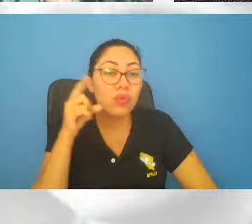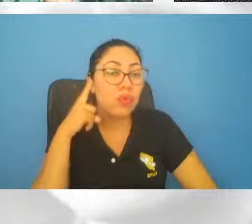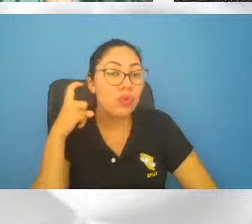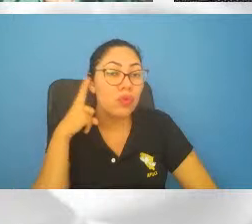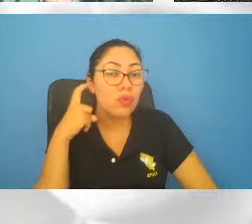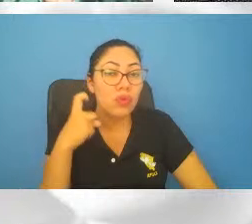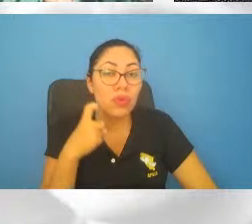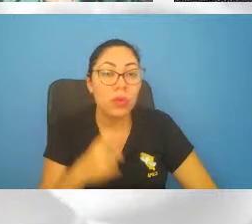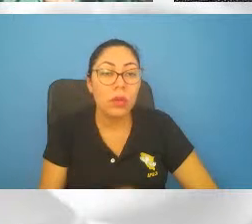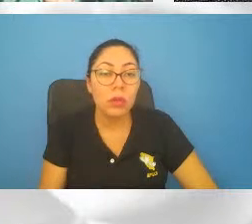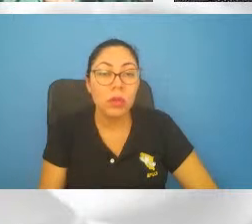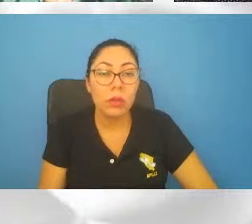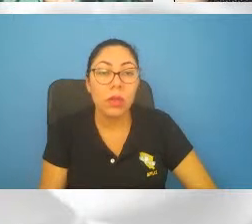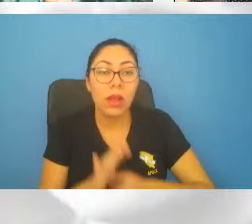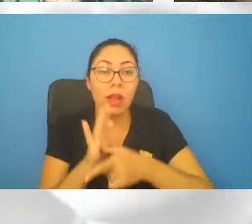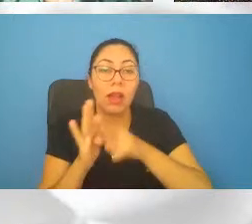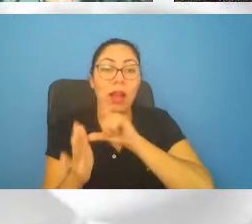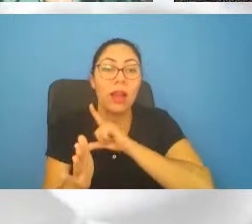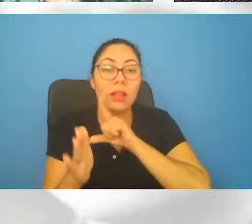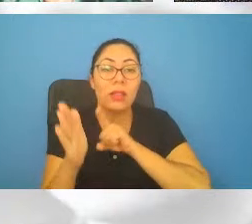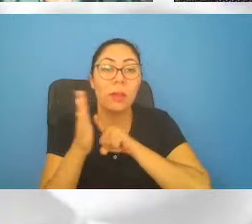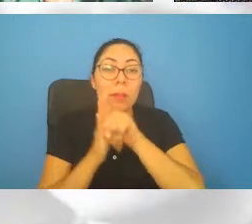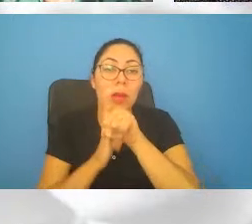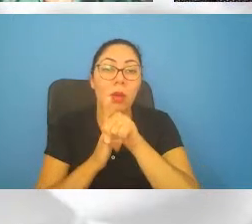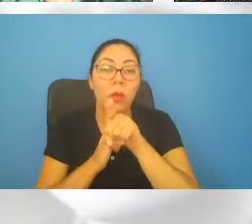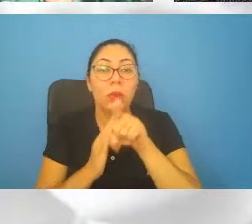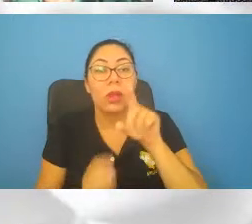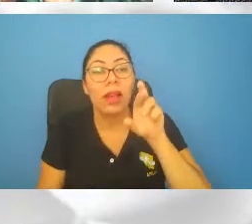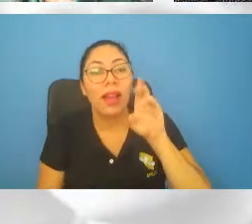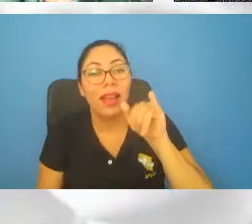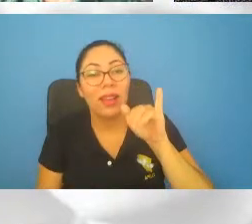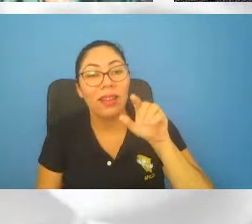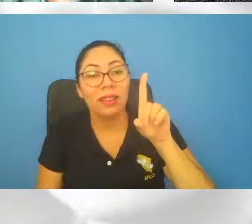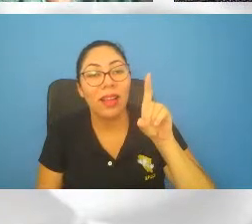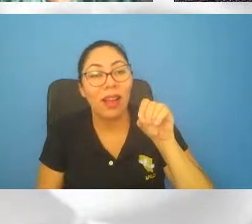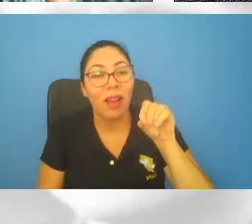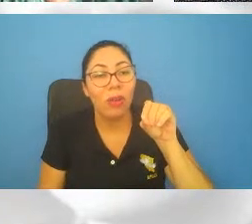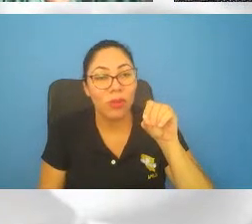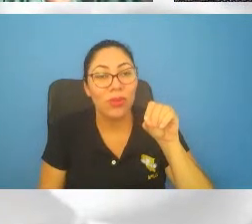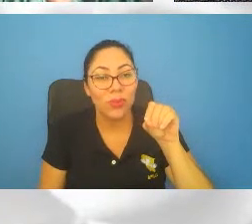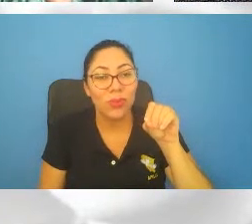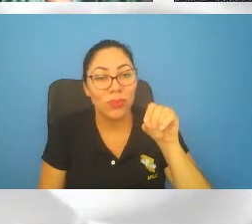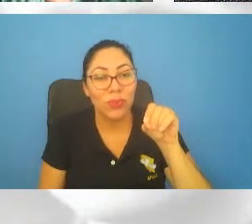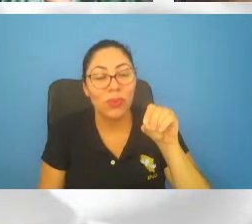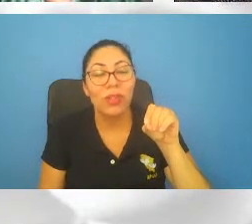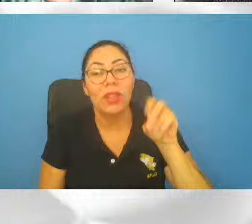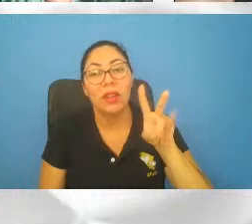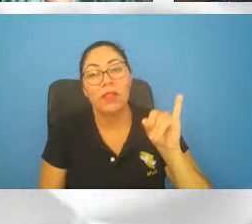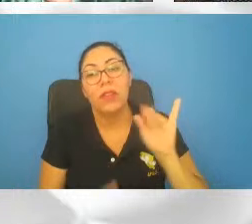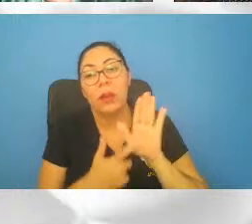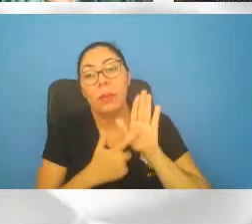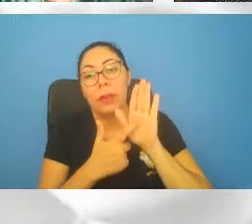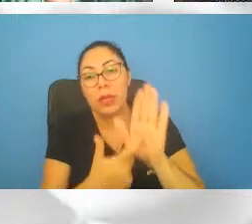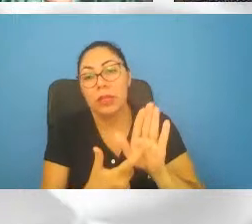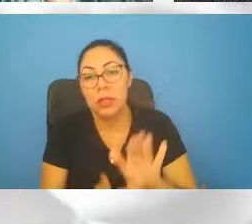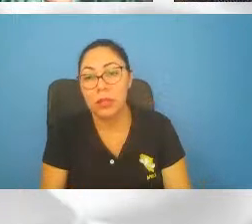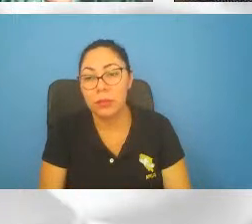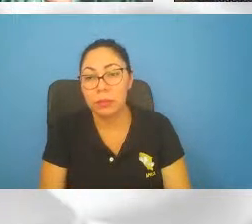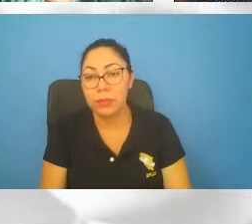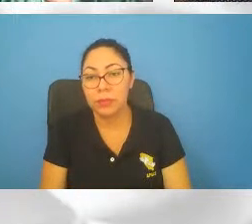de cosmologia, que é para o Reinaldo, mas eu acho que ele vai falar na apresentação dele, várias até,